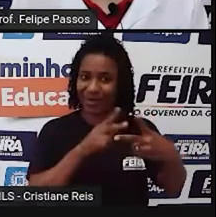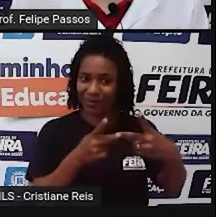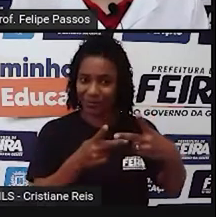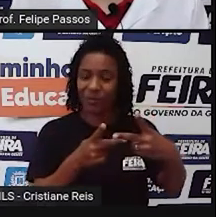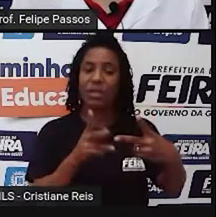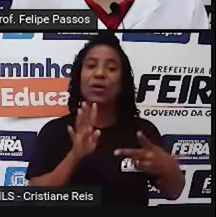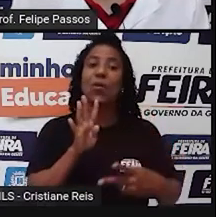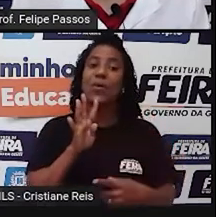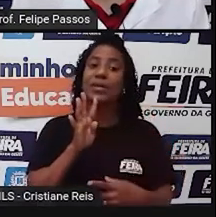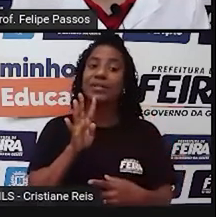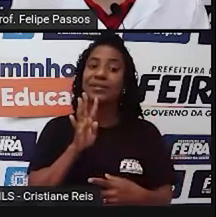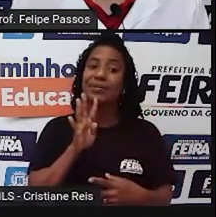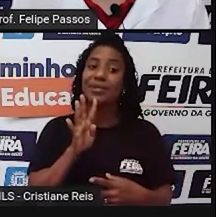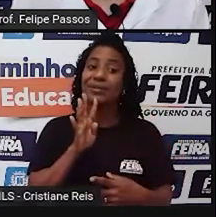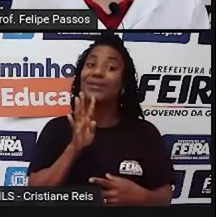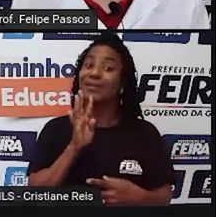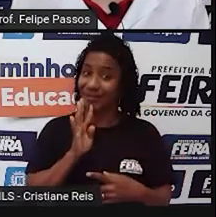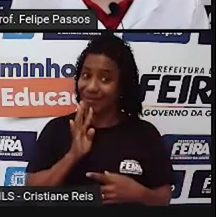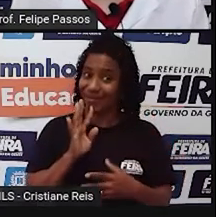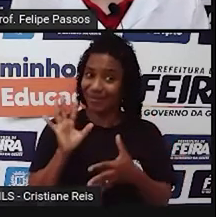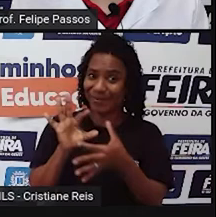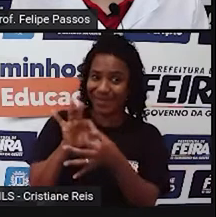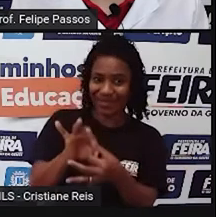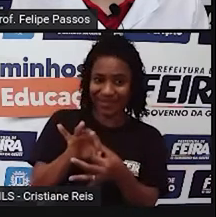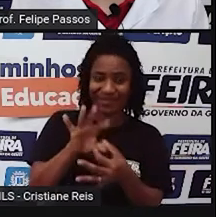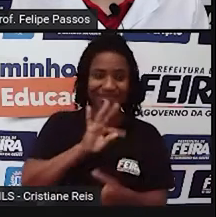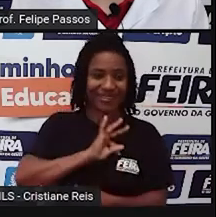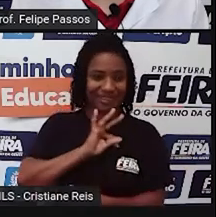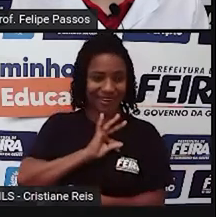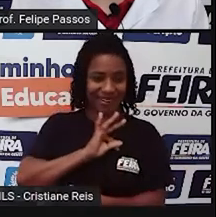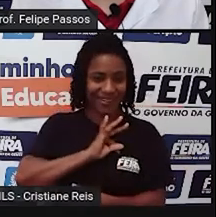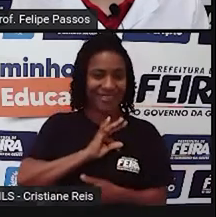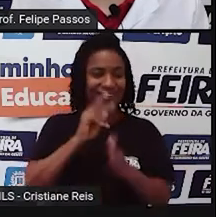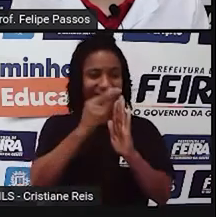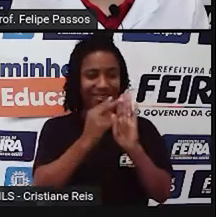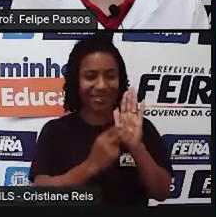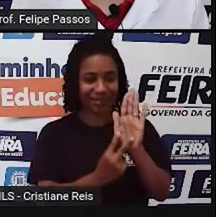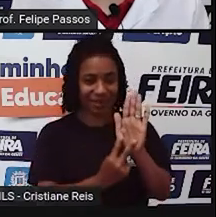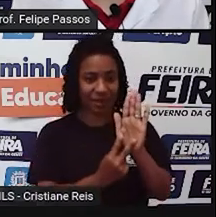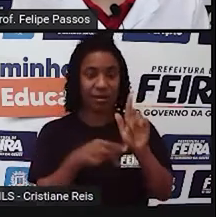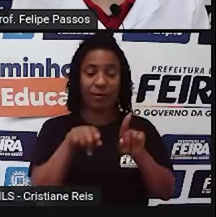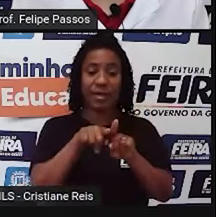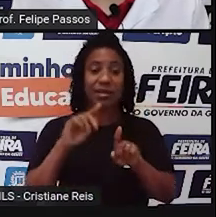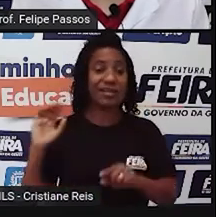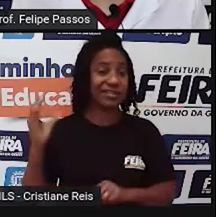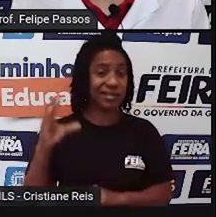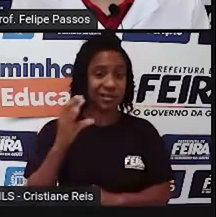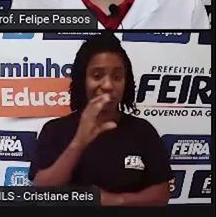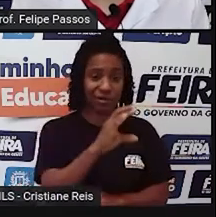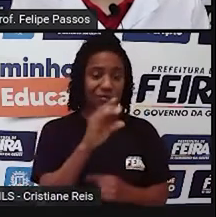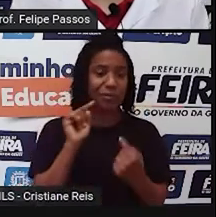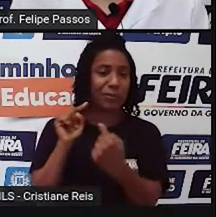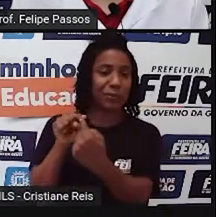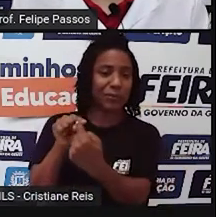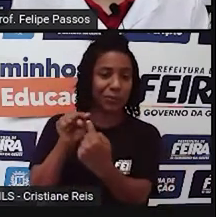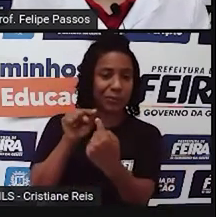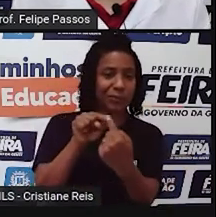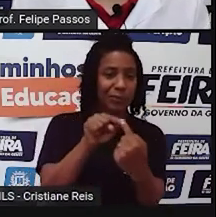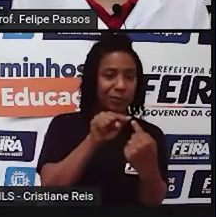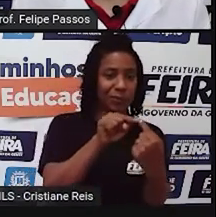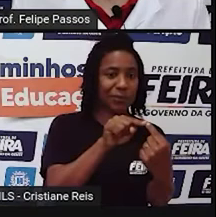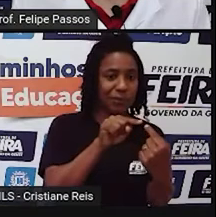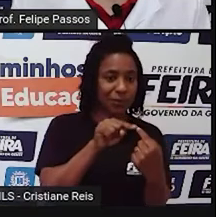técnico, estão lendo junto comigo? Conhecimento técnico e científico e suas aplicações a um campo